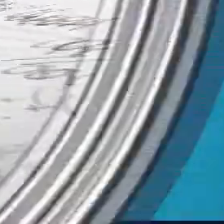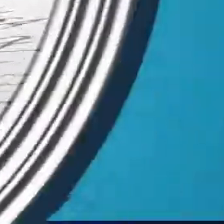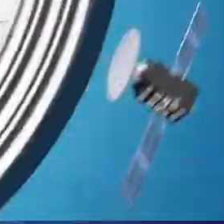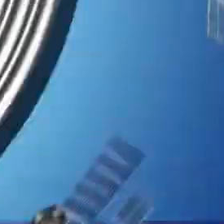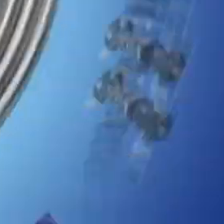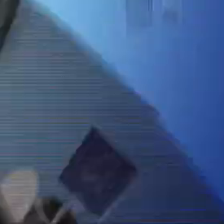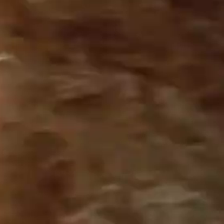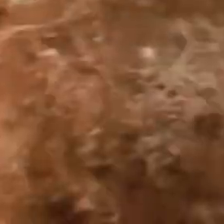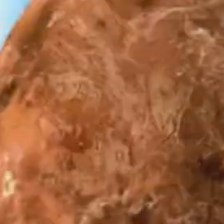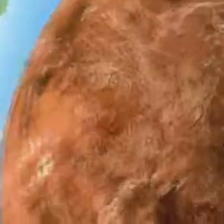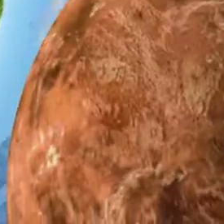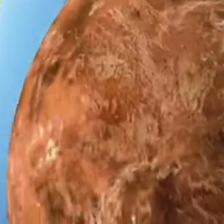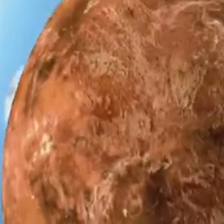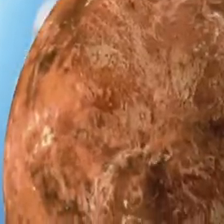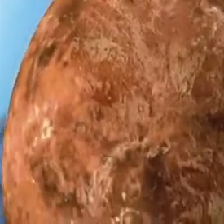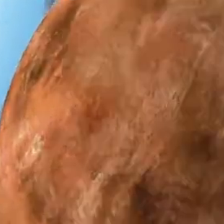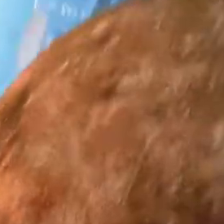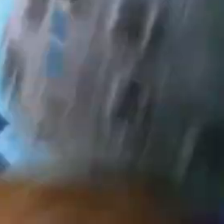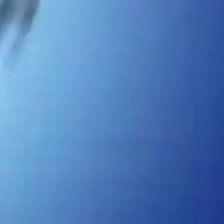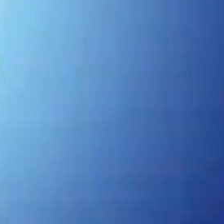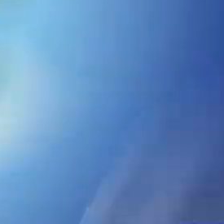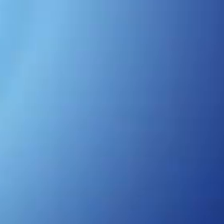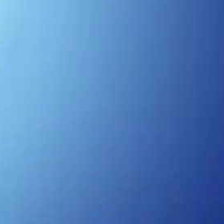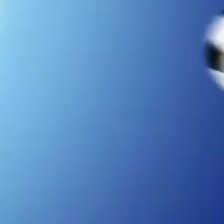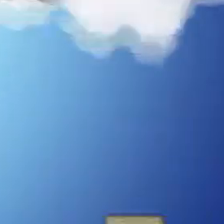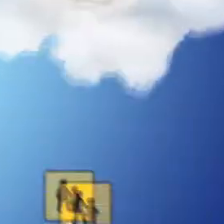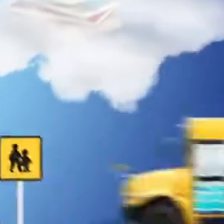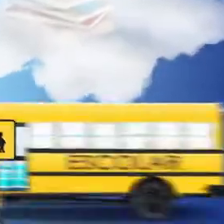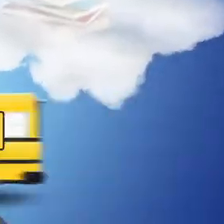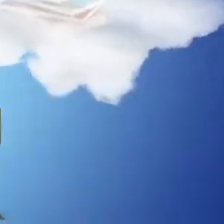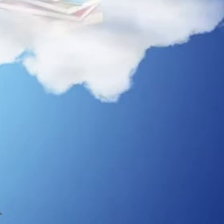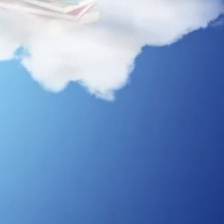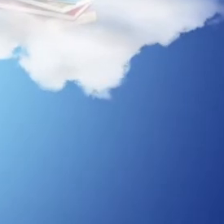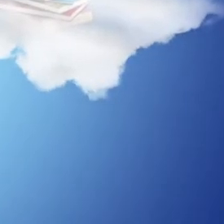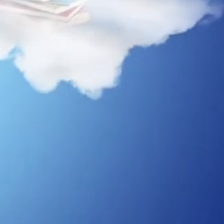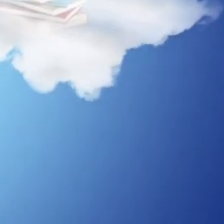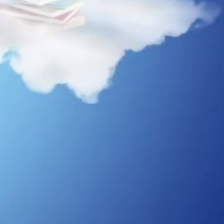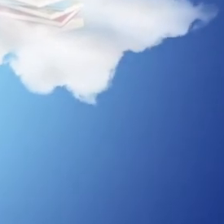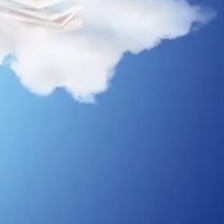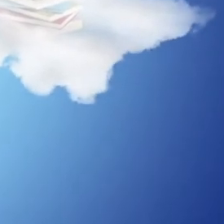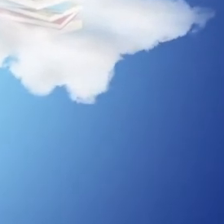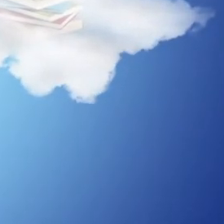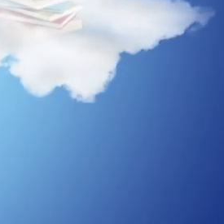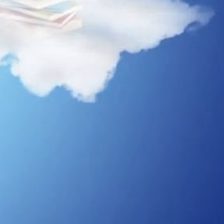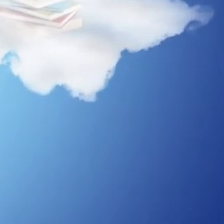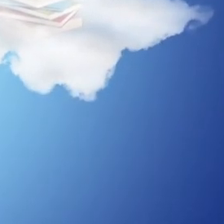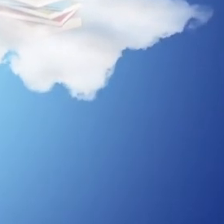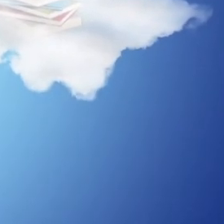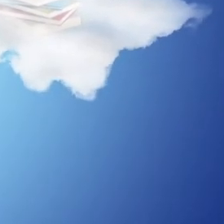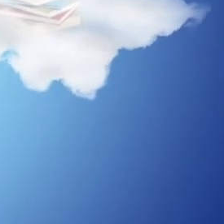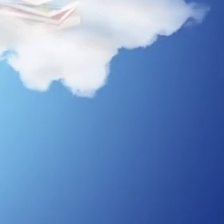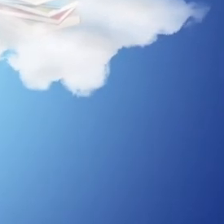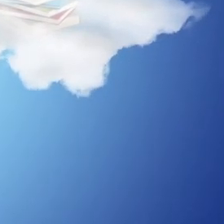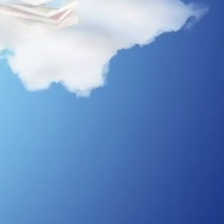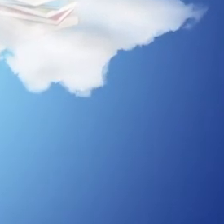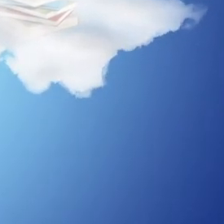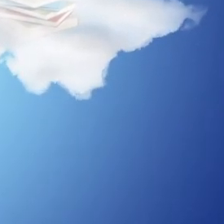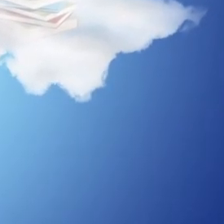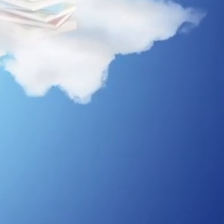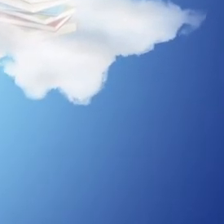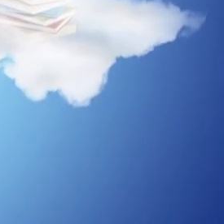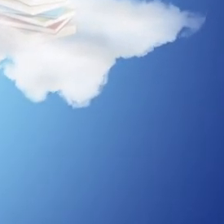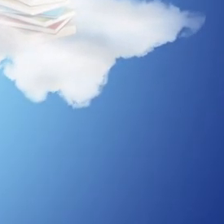Transcrição e Legendas por